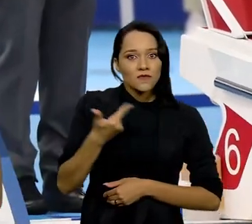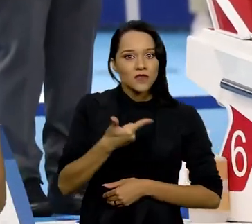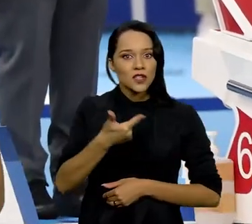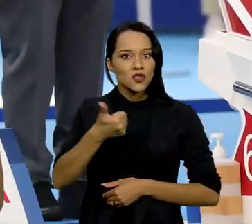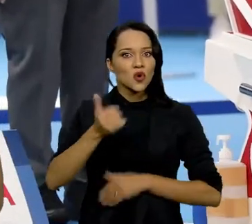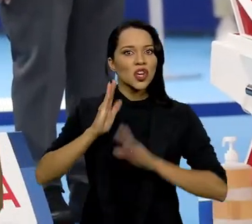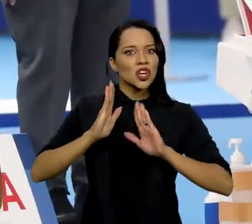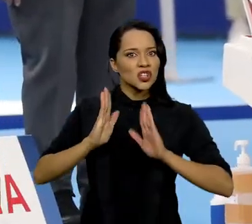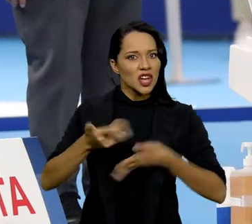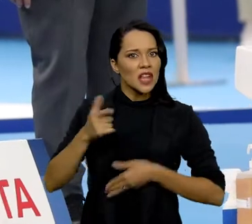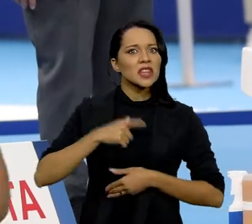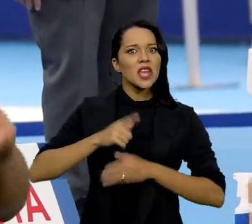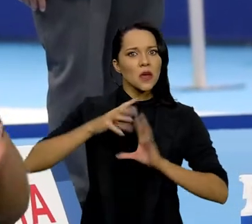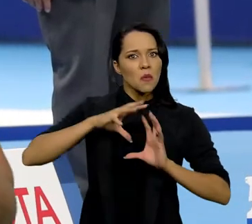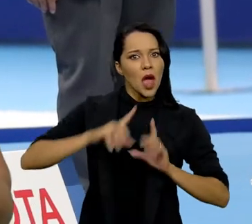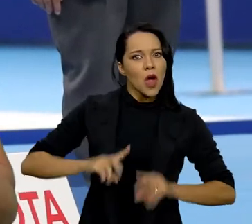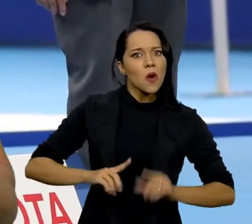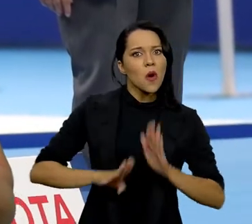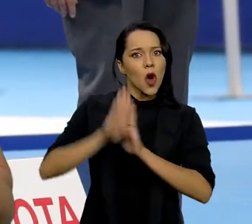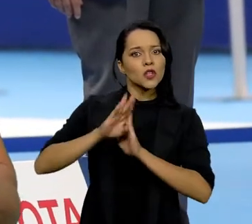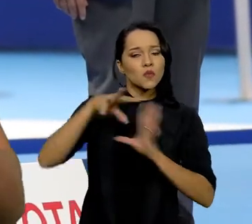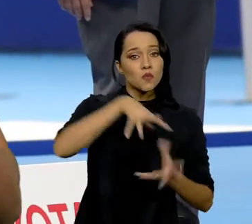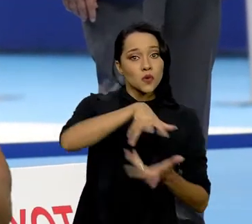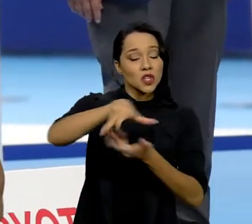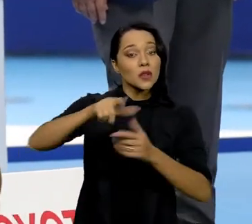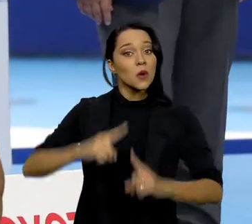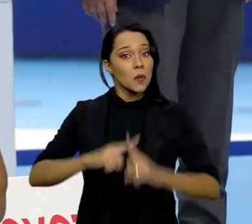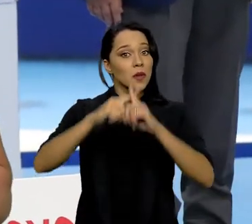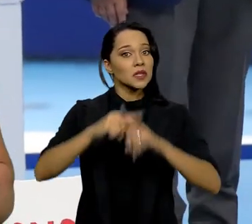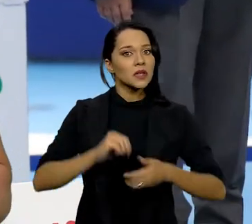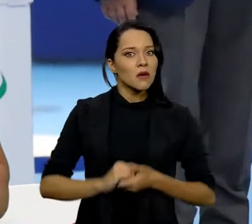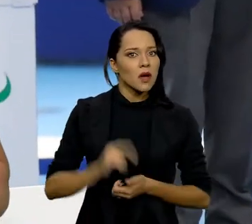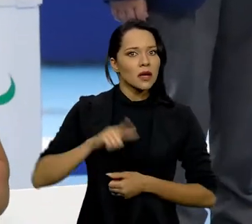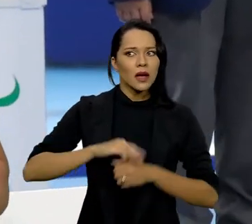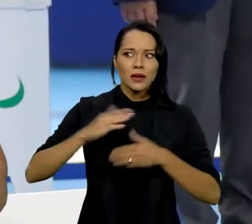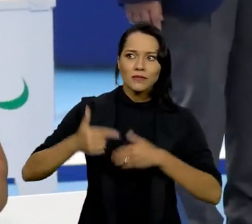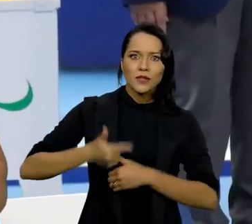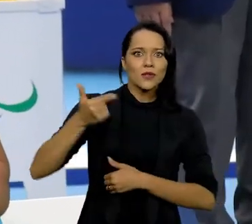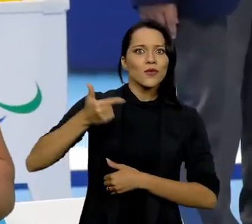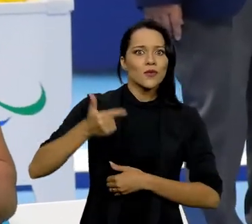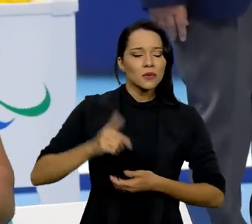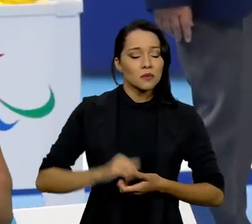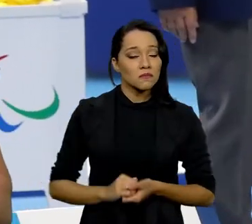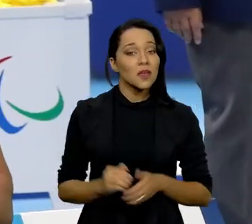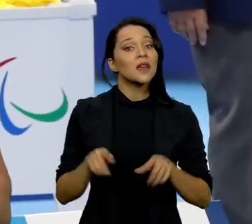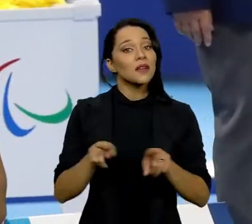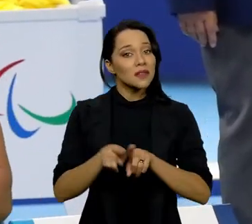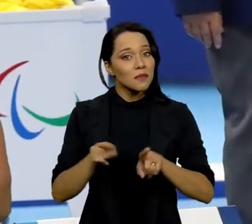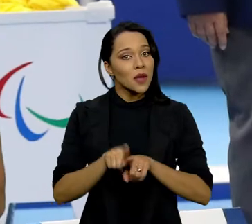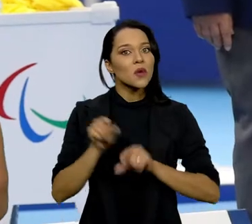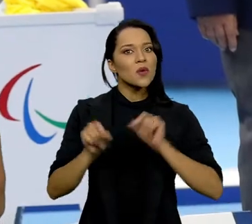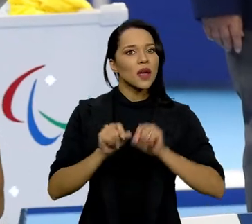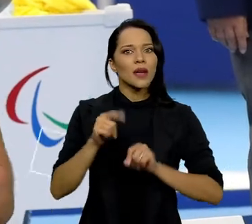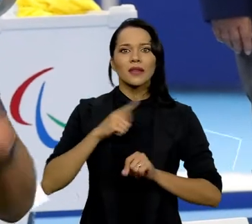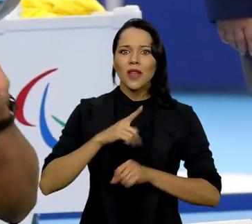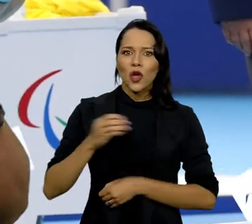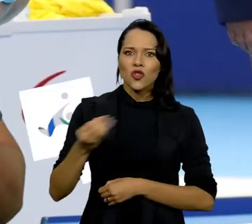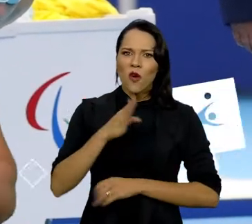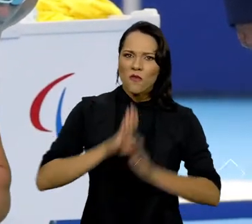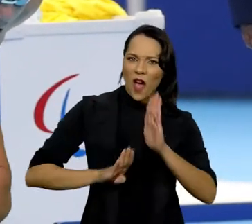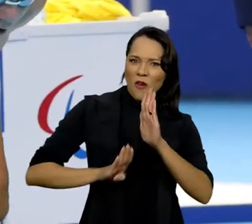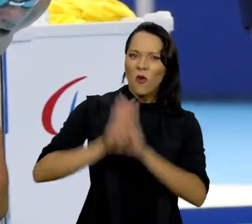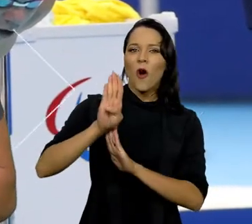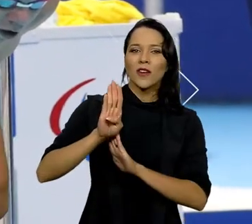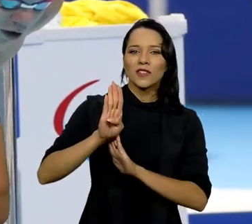anos e botou no bolso o recordista mundial da competição, que ficou em segundo lugar. E de quebra, estabeleceu o